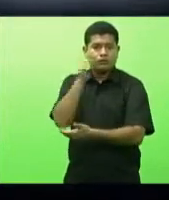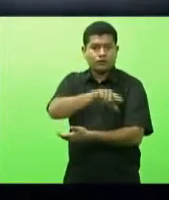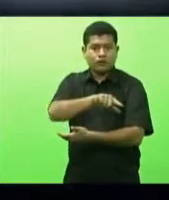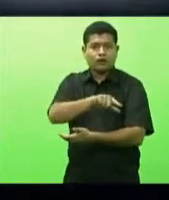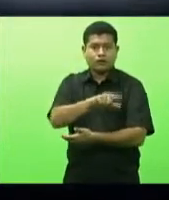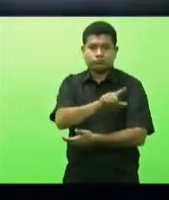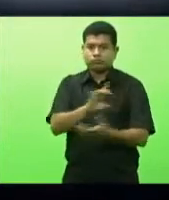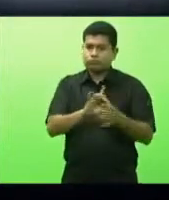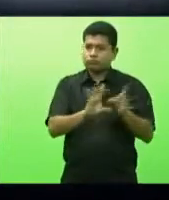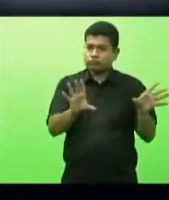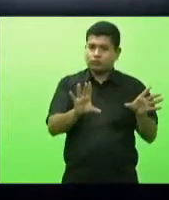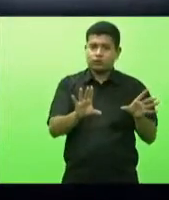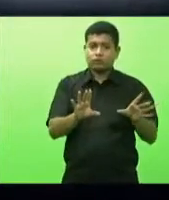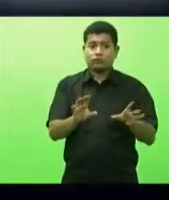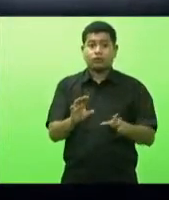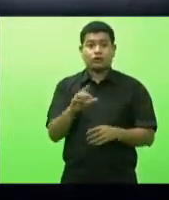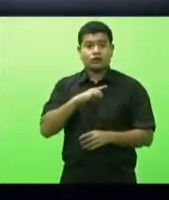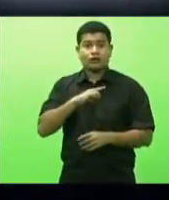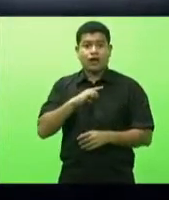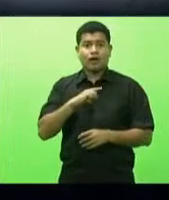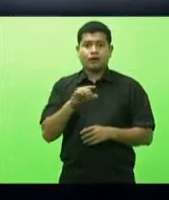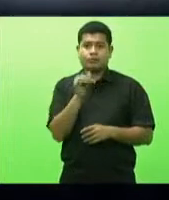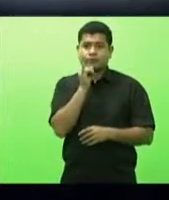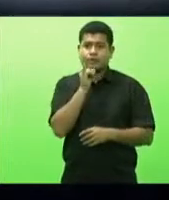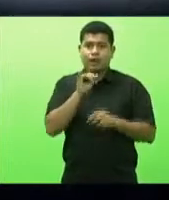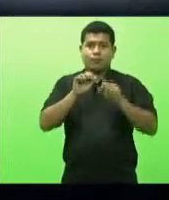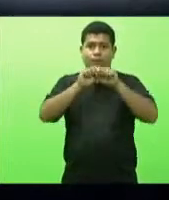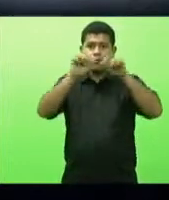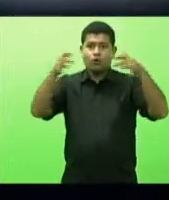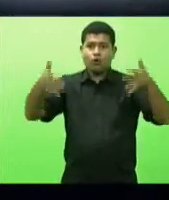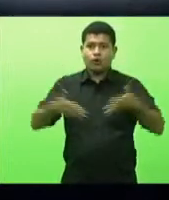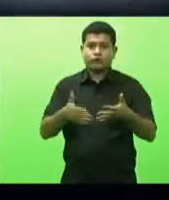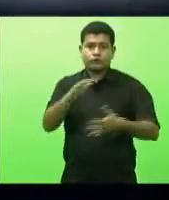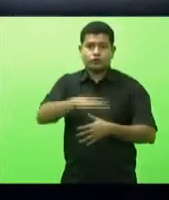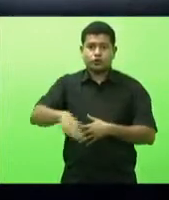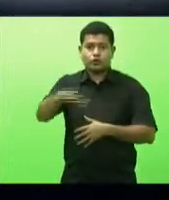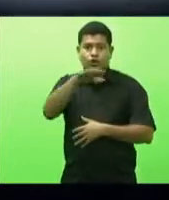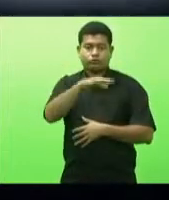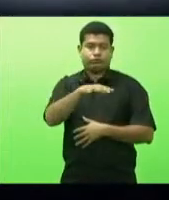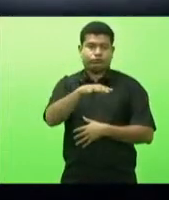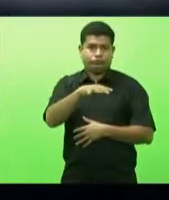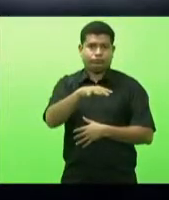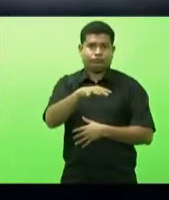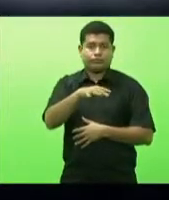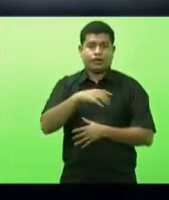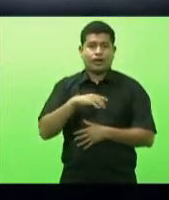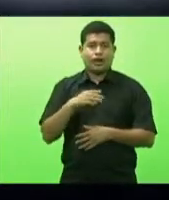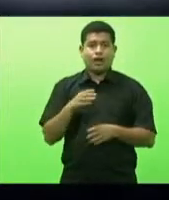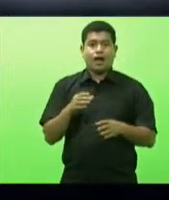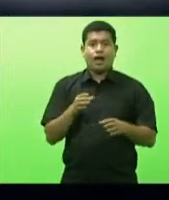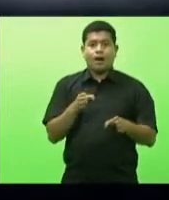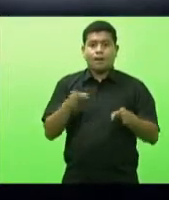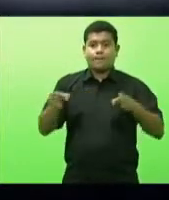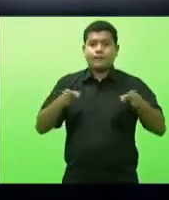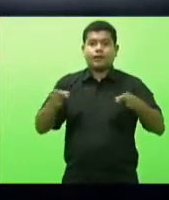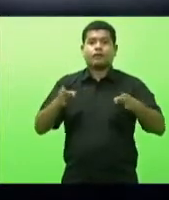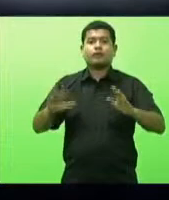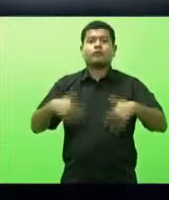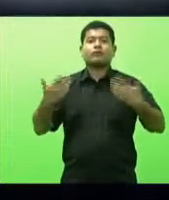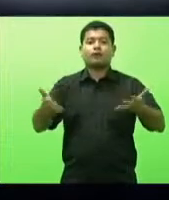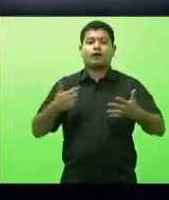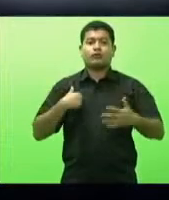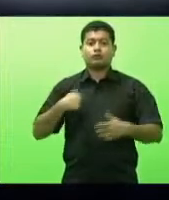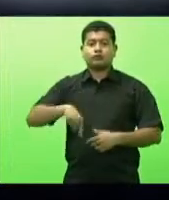universalização e qual é o prazo para que a gente possa estar mais tranquilo para continuar as atividades